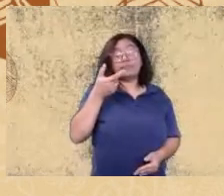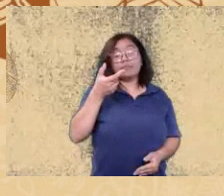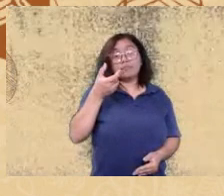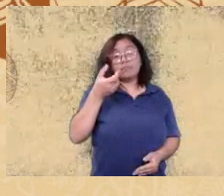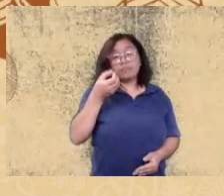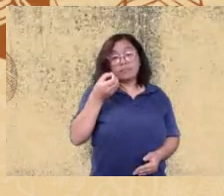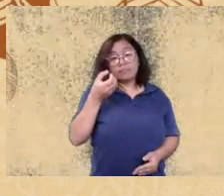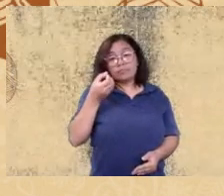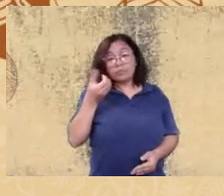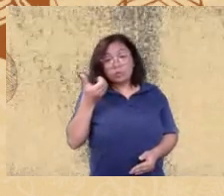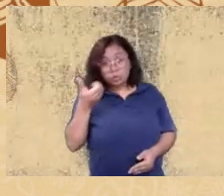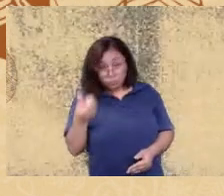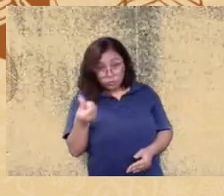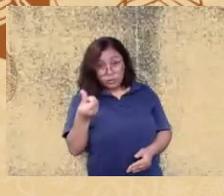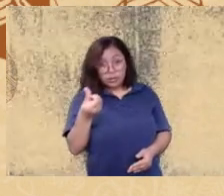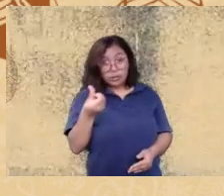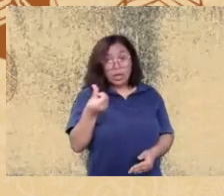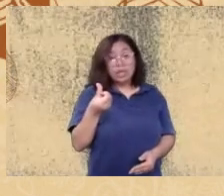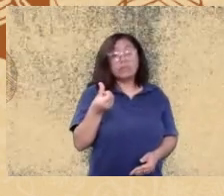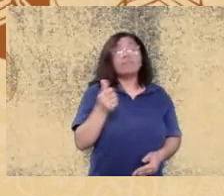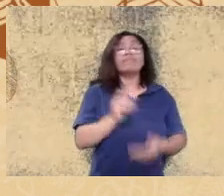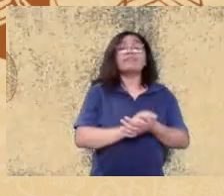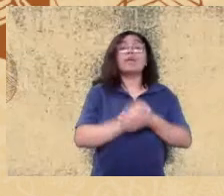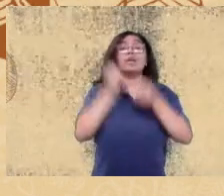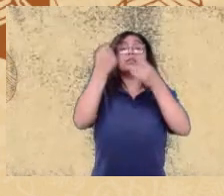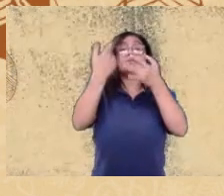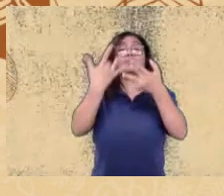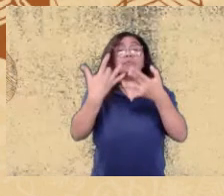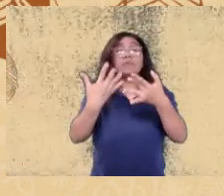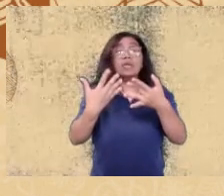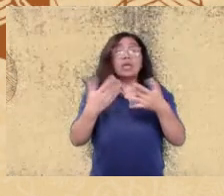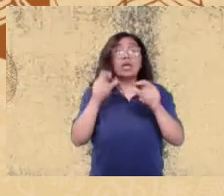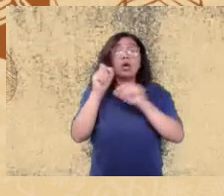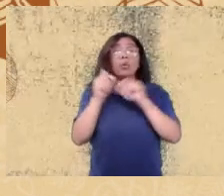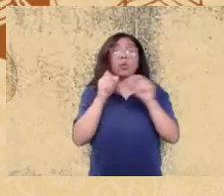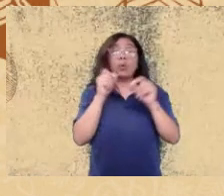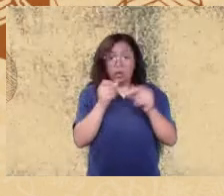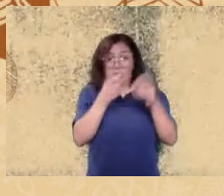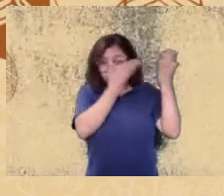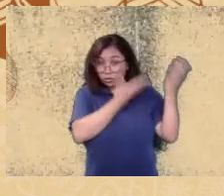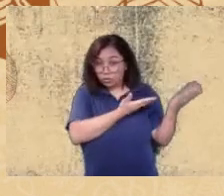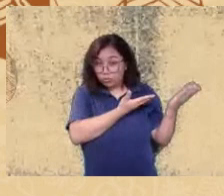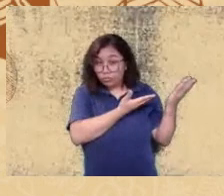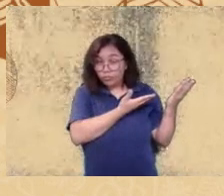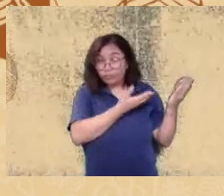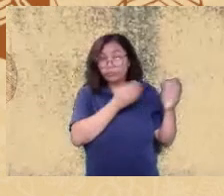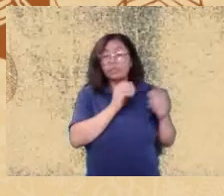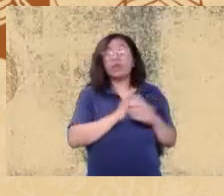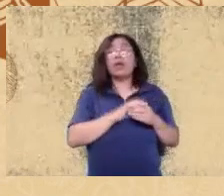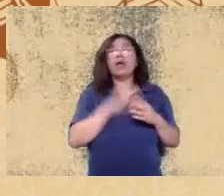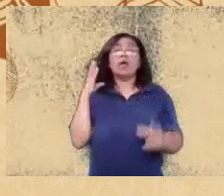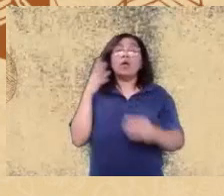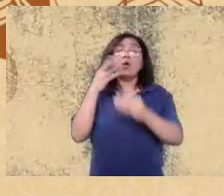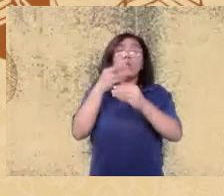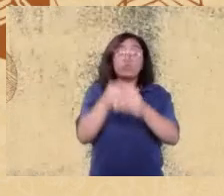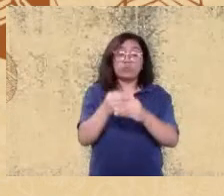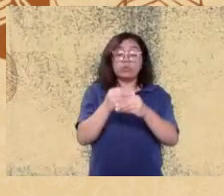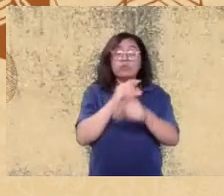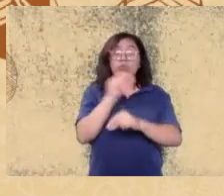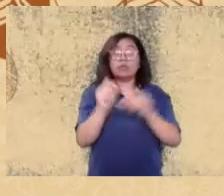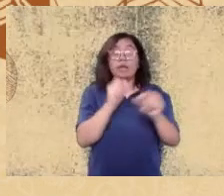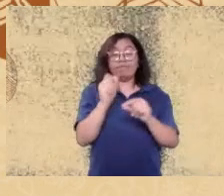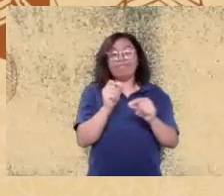Reino Unido ele disse o seguinte nesse paper a conclusão dele foi essa indivíduos de países